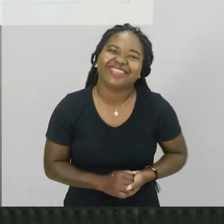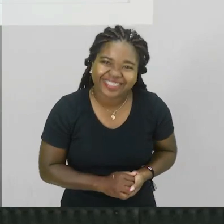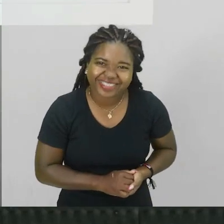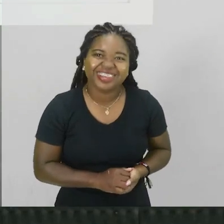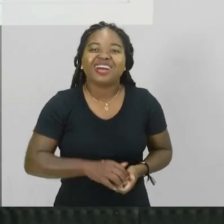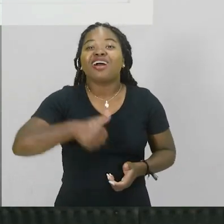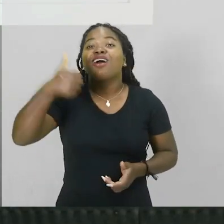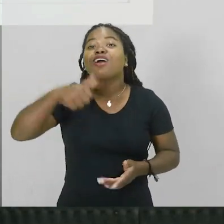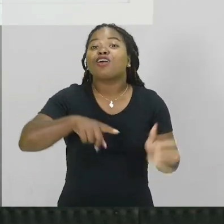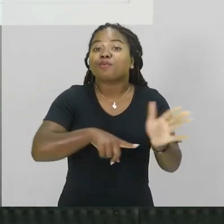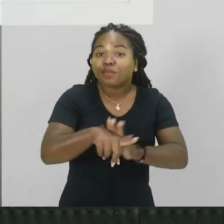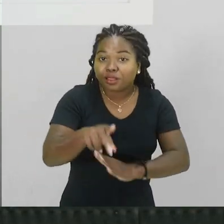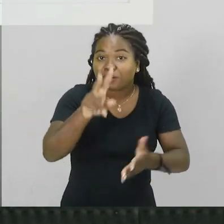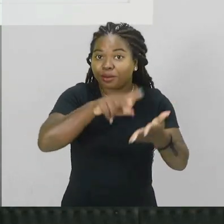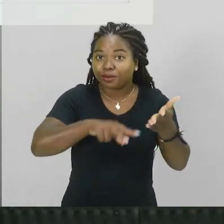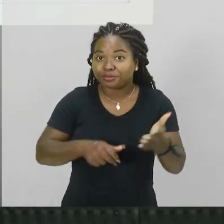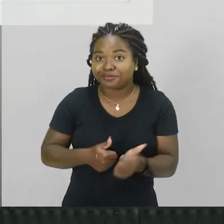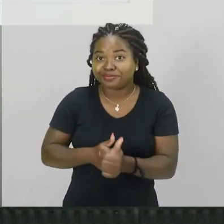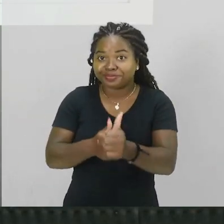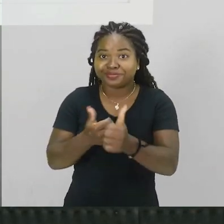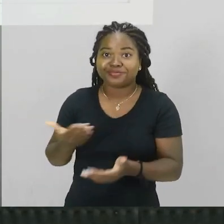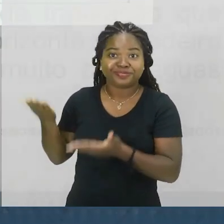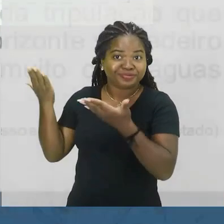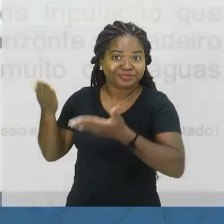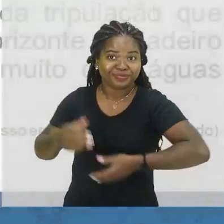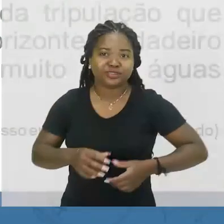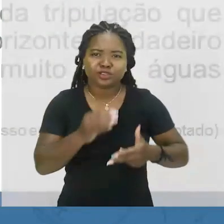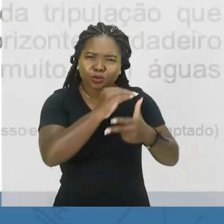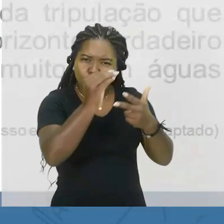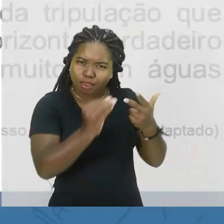vamos lá, né, primeira questão. E o seguinte, questão do ENEM, né?